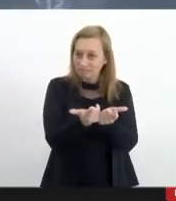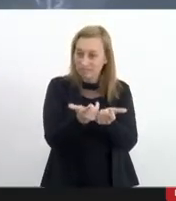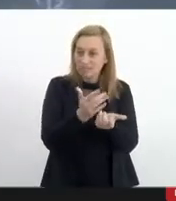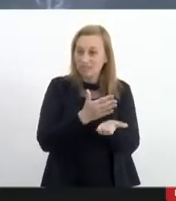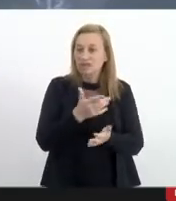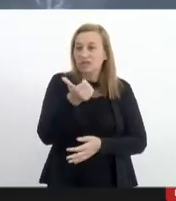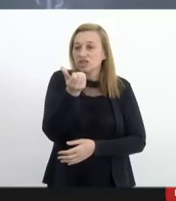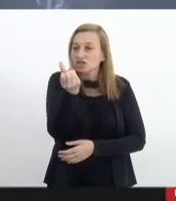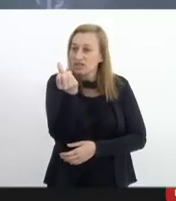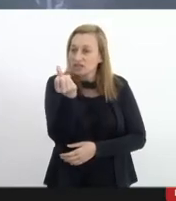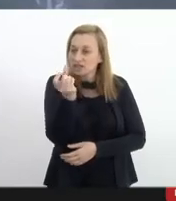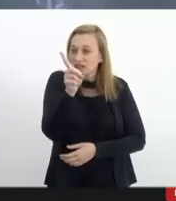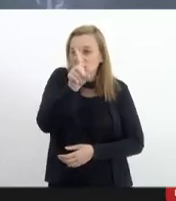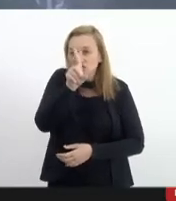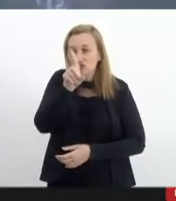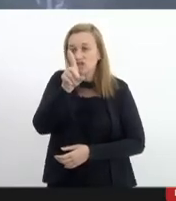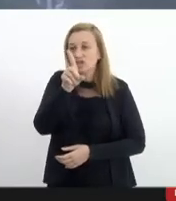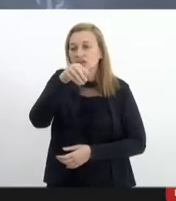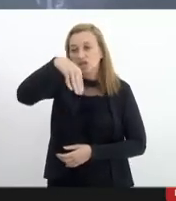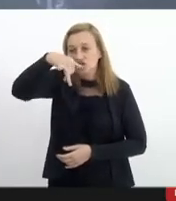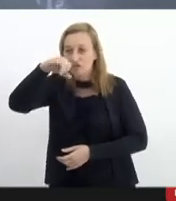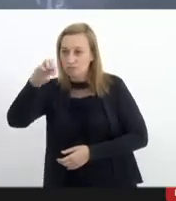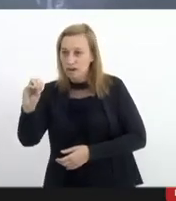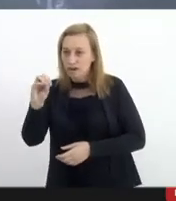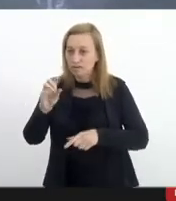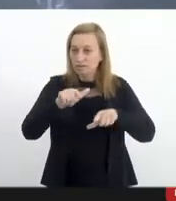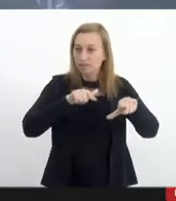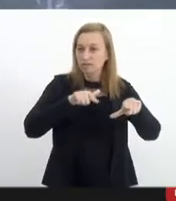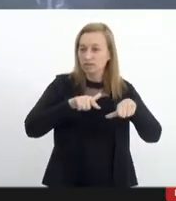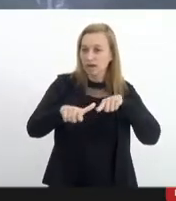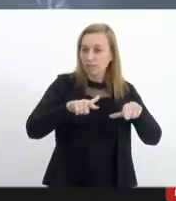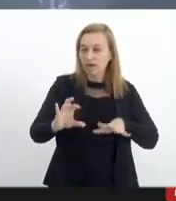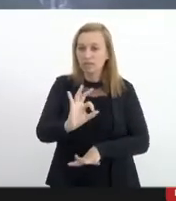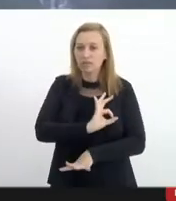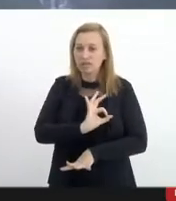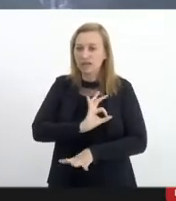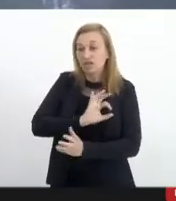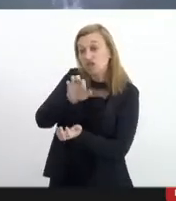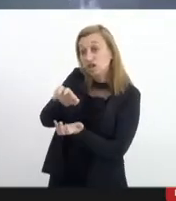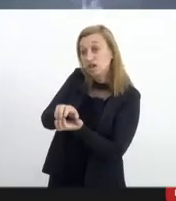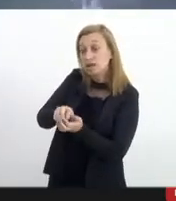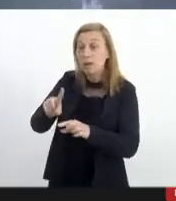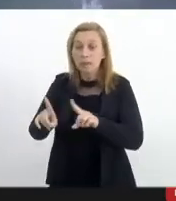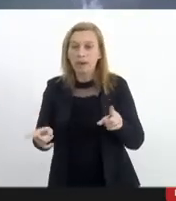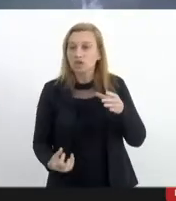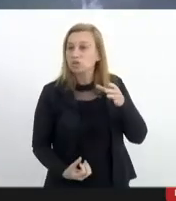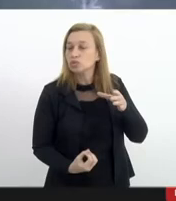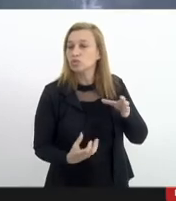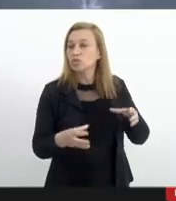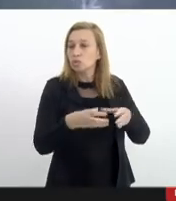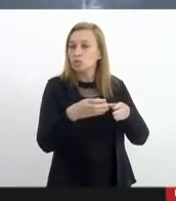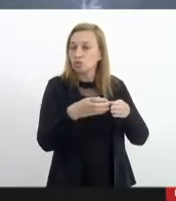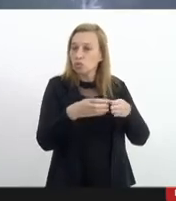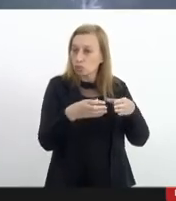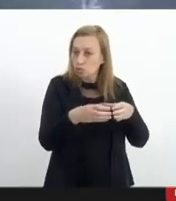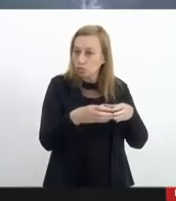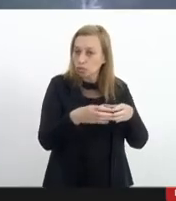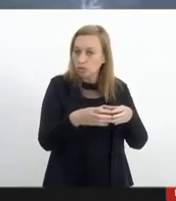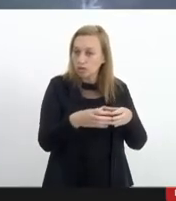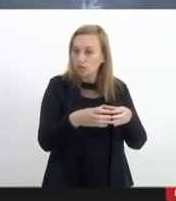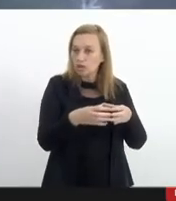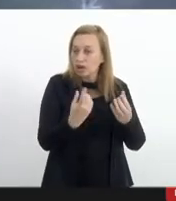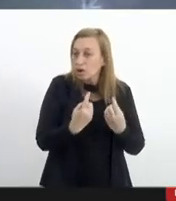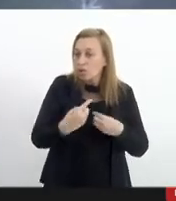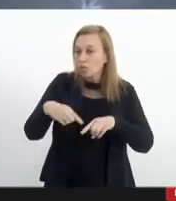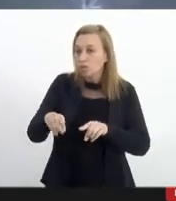do dia 6 de maio em decorrência da operação policial do Jacarezinho mas que esse grupo não pretende se ater apenas a operação